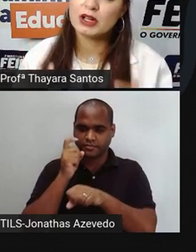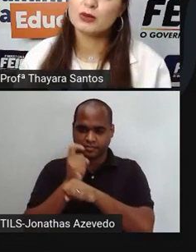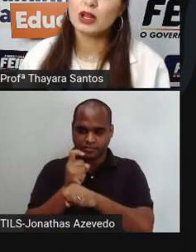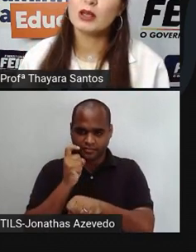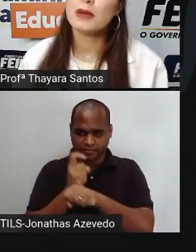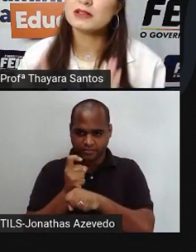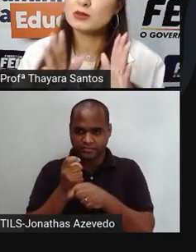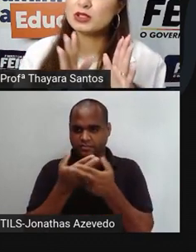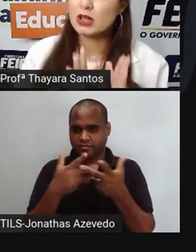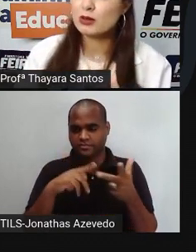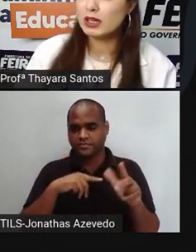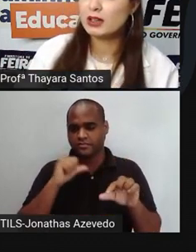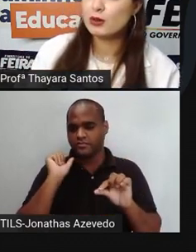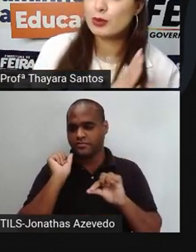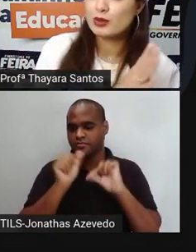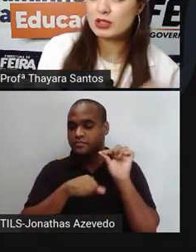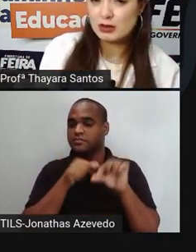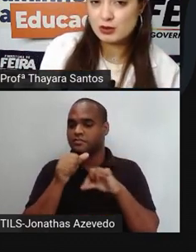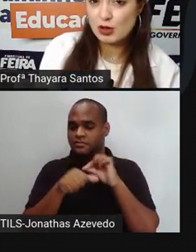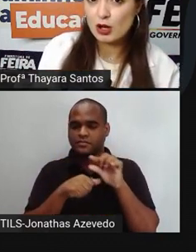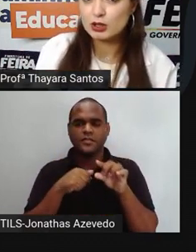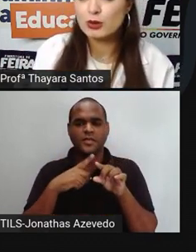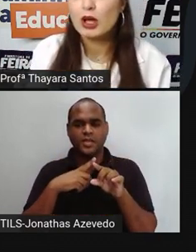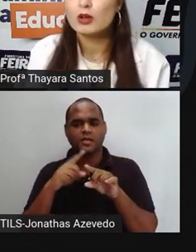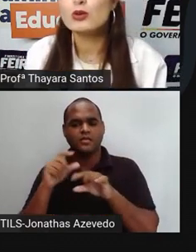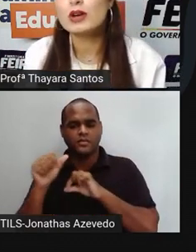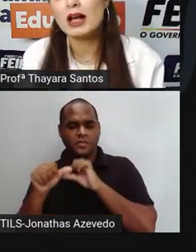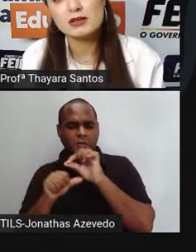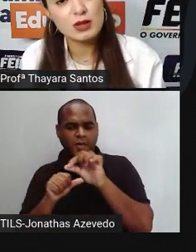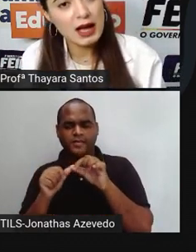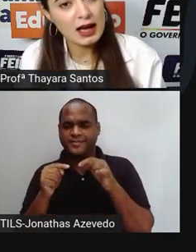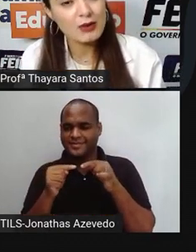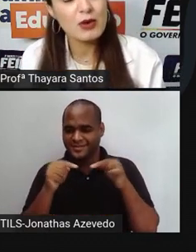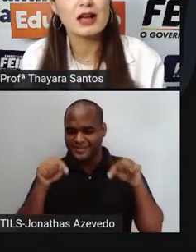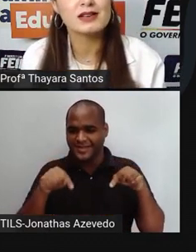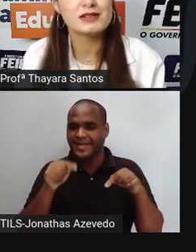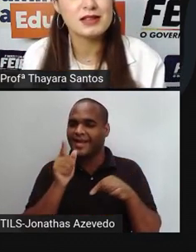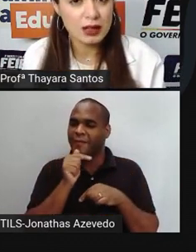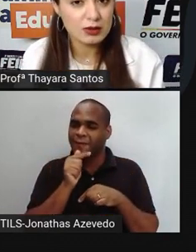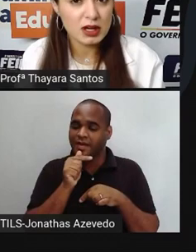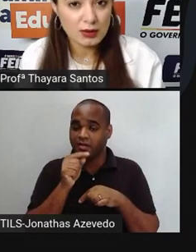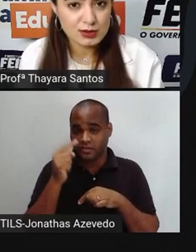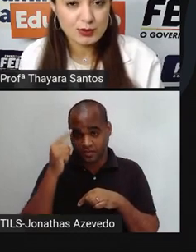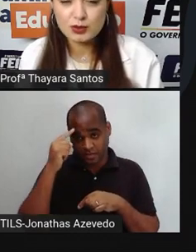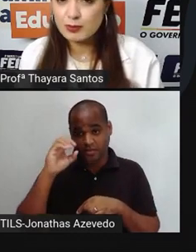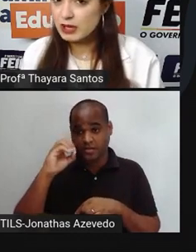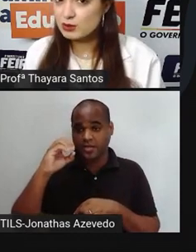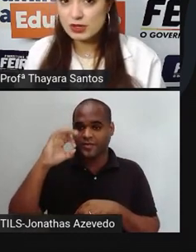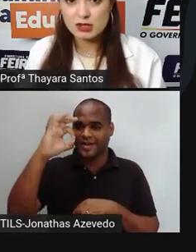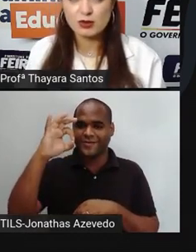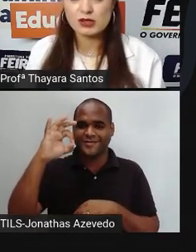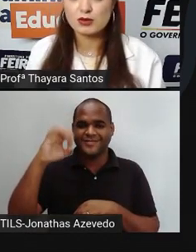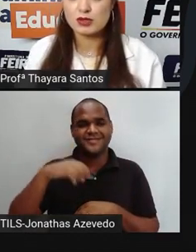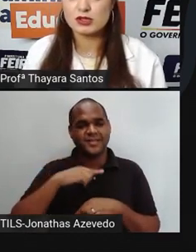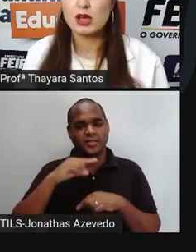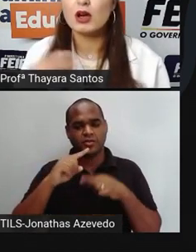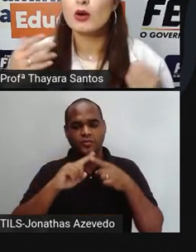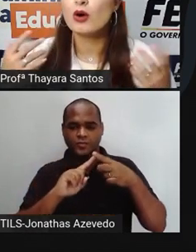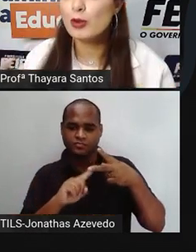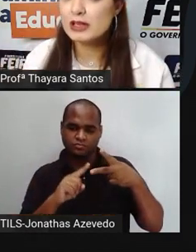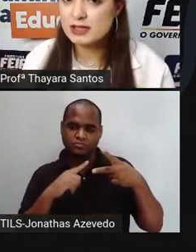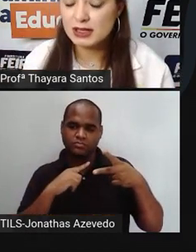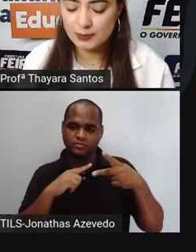que é a temperatura em que passa do estado líquido para o estado sólido. No caso da água, é 0 graus para as duas situações.